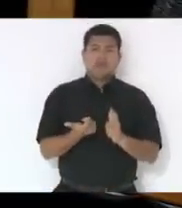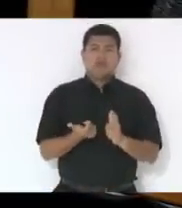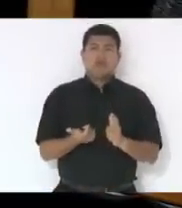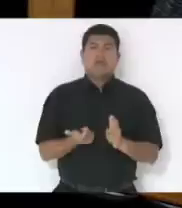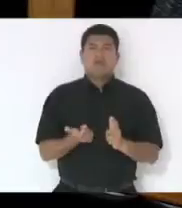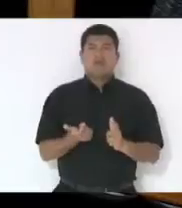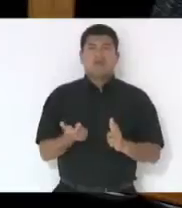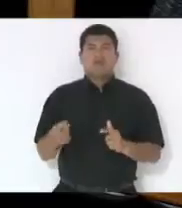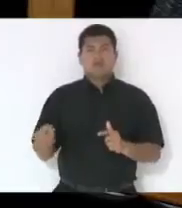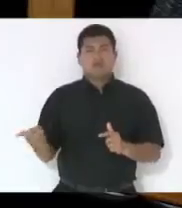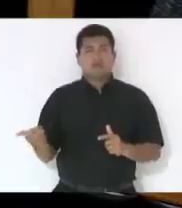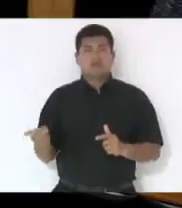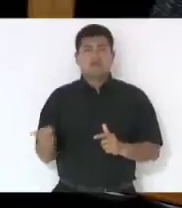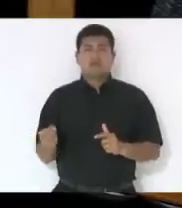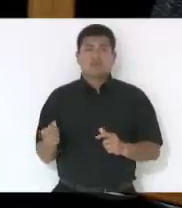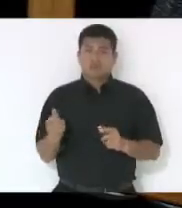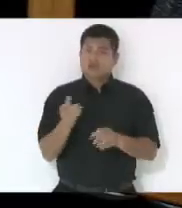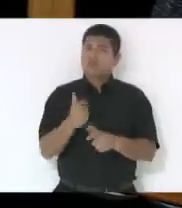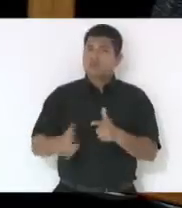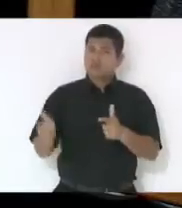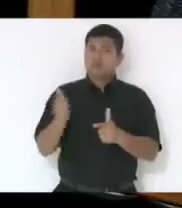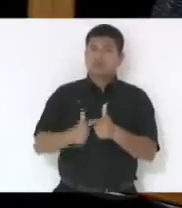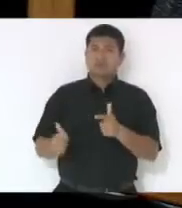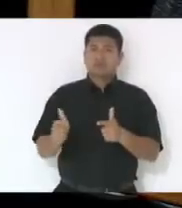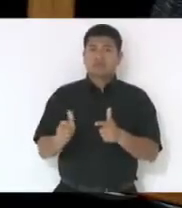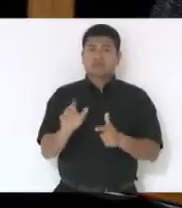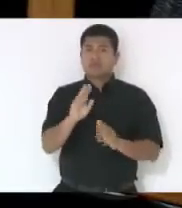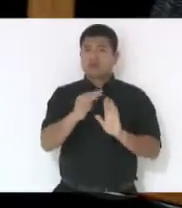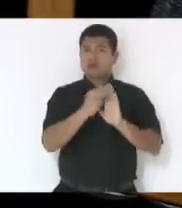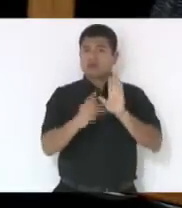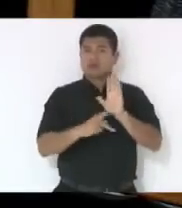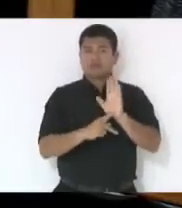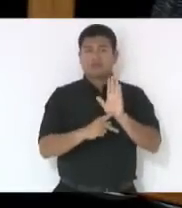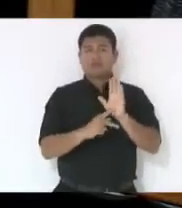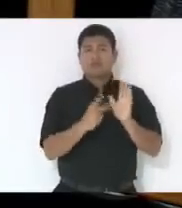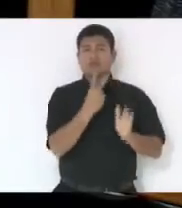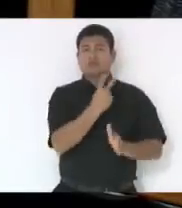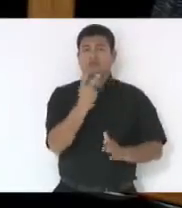essa situação que está colocada aí. Esta outra medida provisória é a mesma coisa,